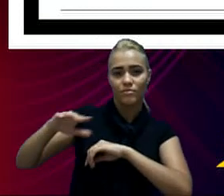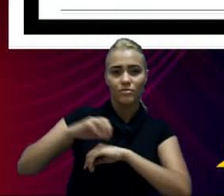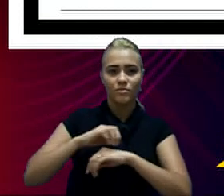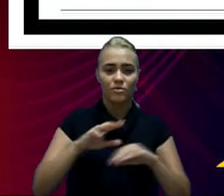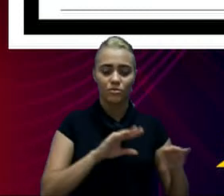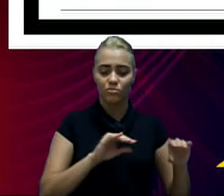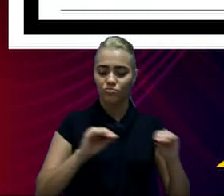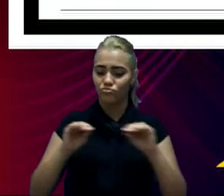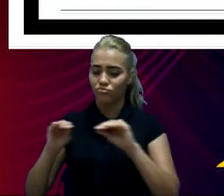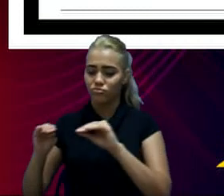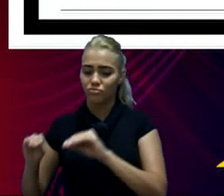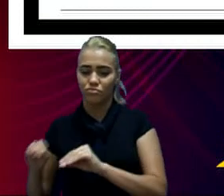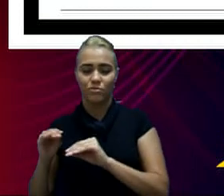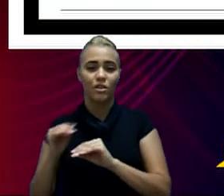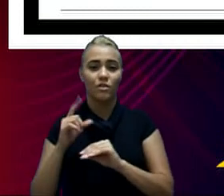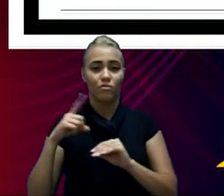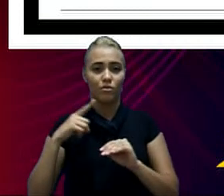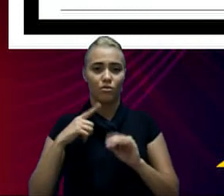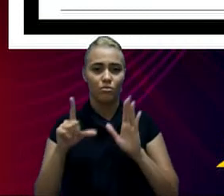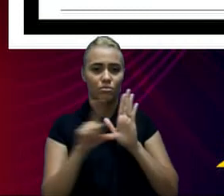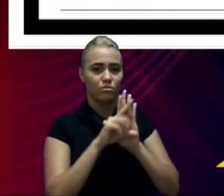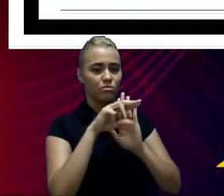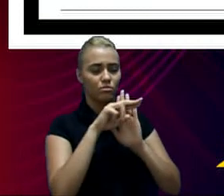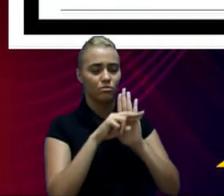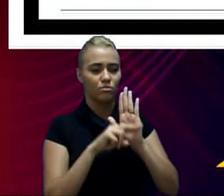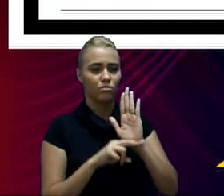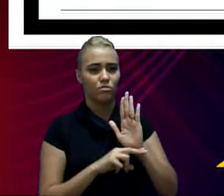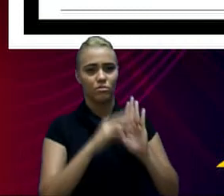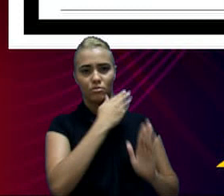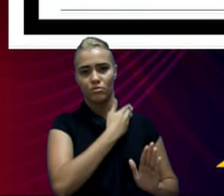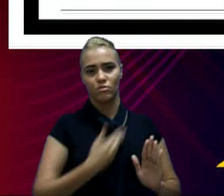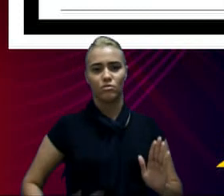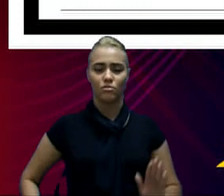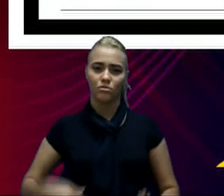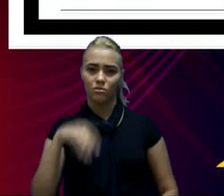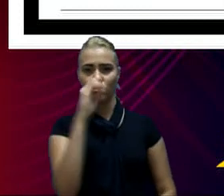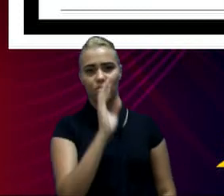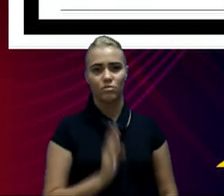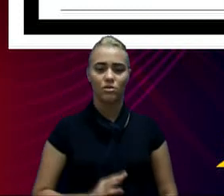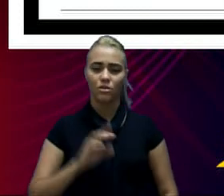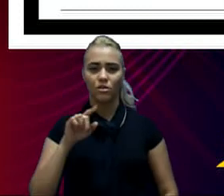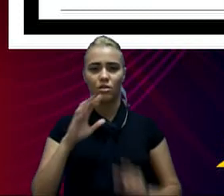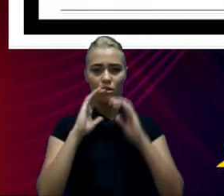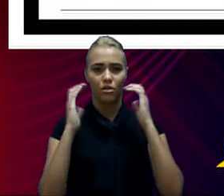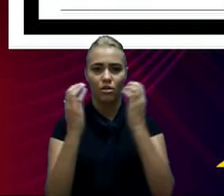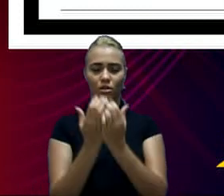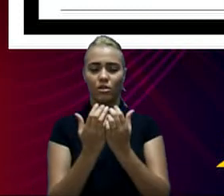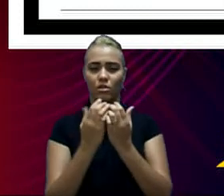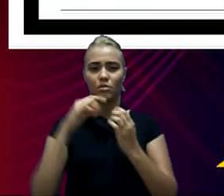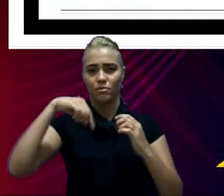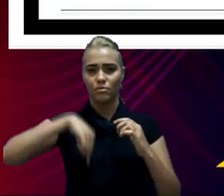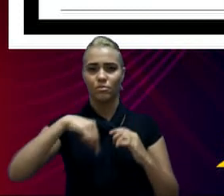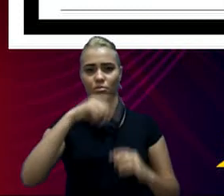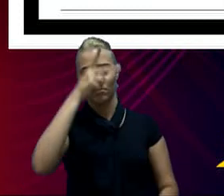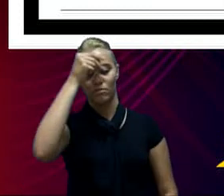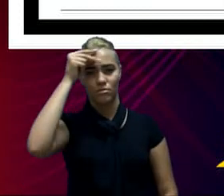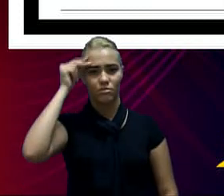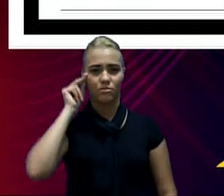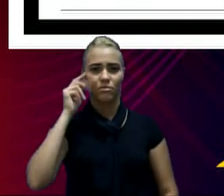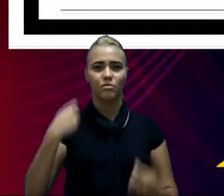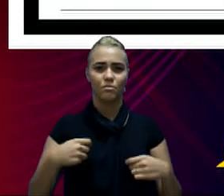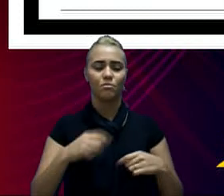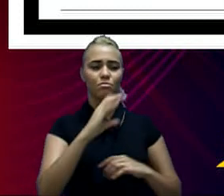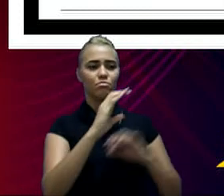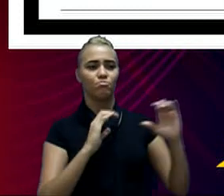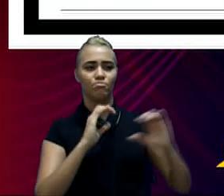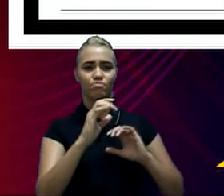garantida está na Constituição, que a Câmara Municipal, por exemplo, tem que receber os duodécimos